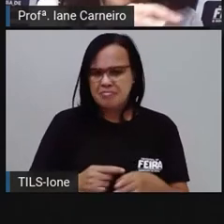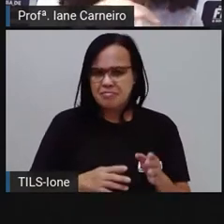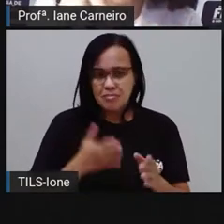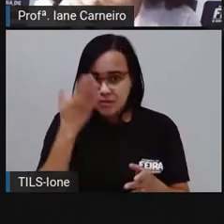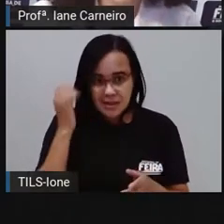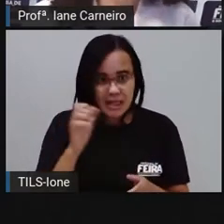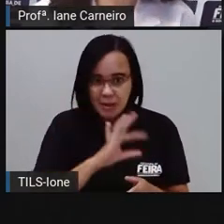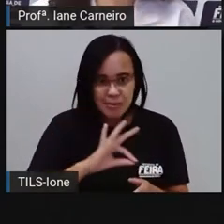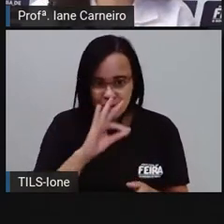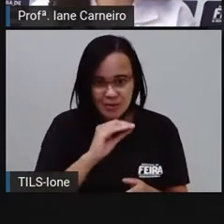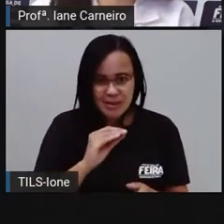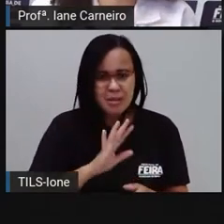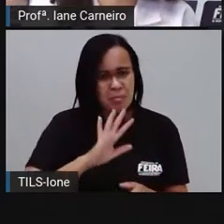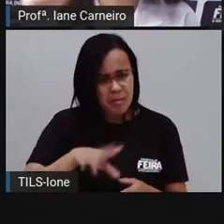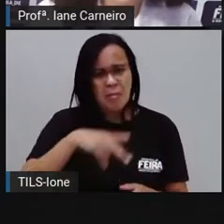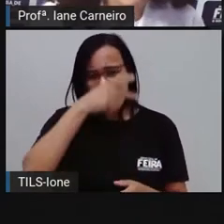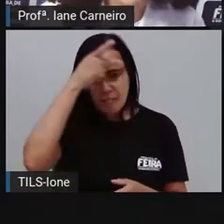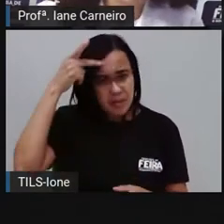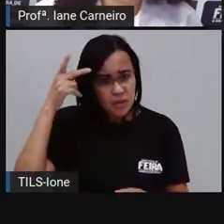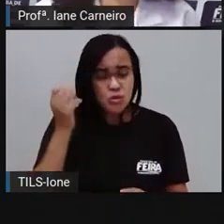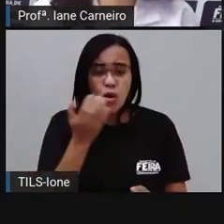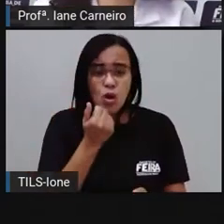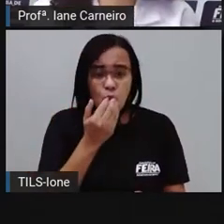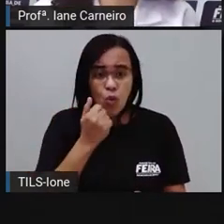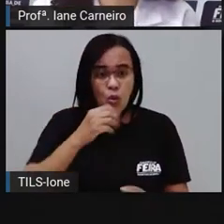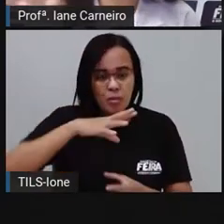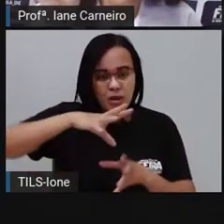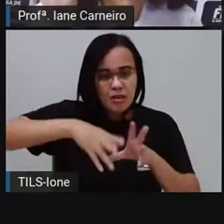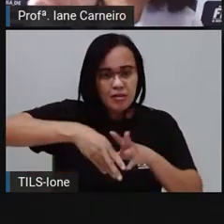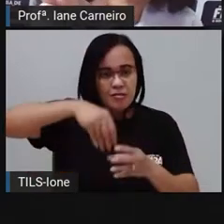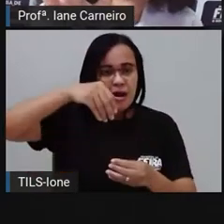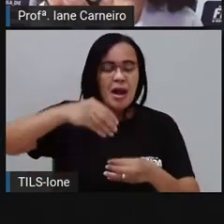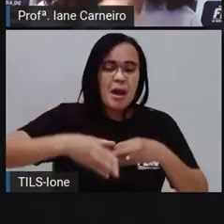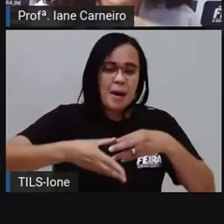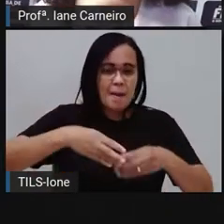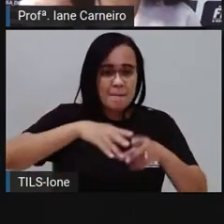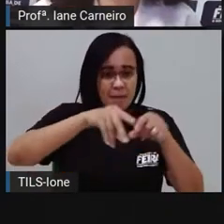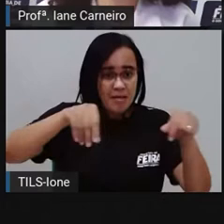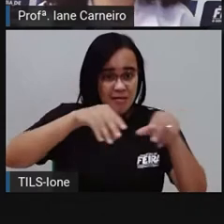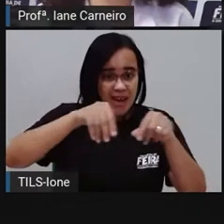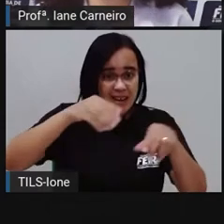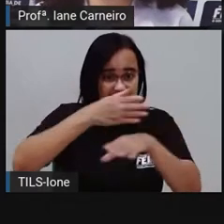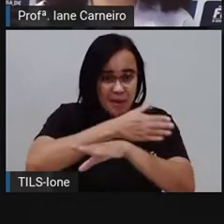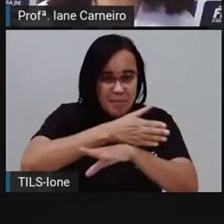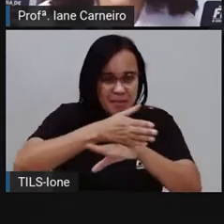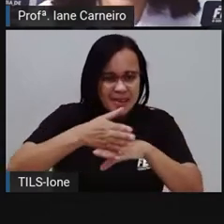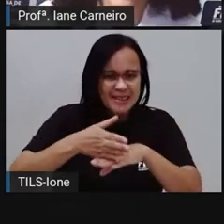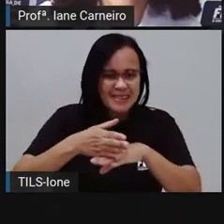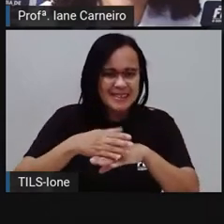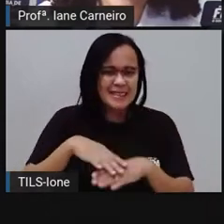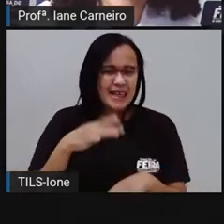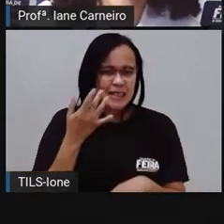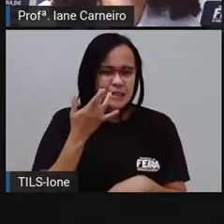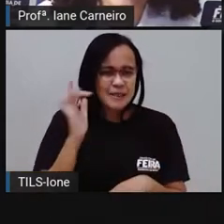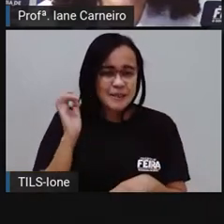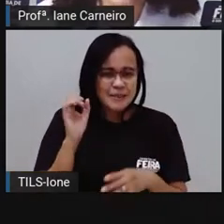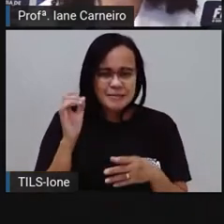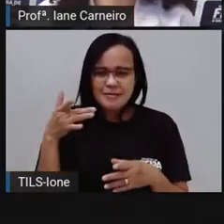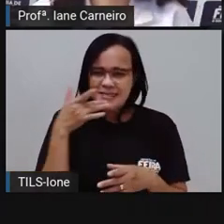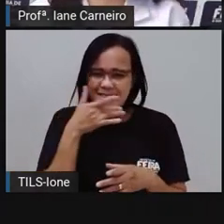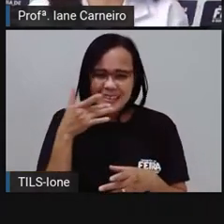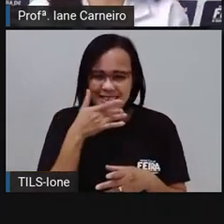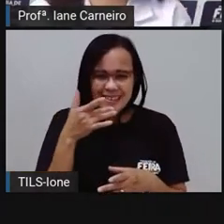aqui, ó. Com um pouquinho de farinha, com um pouquinho de arroz e uma pimentinha. Eita, fica uma delícia. Chega aqui na foto aqui, ó.